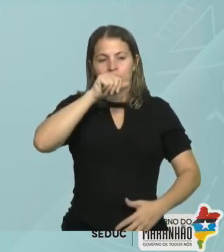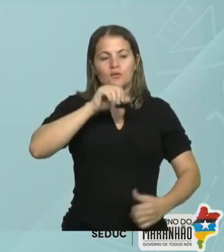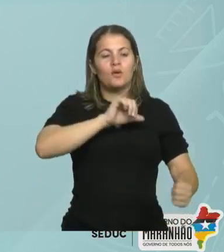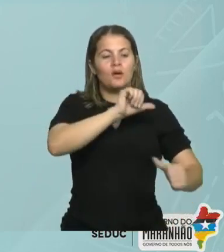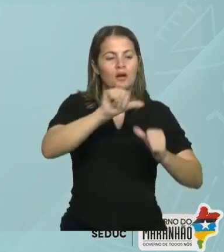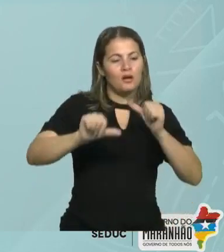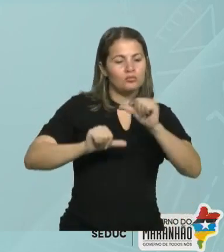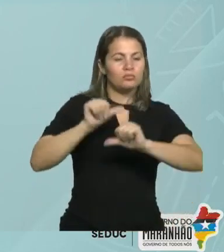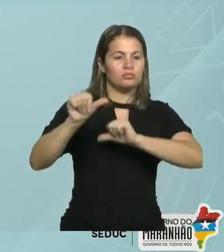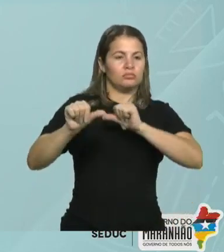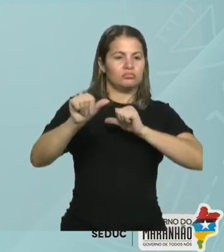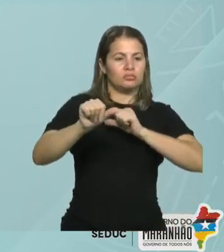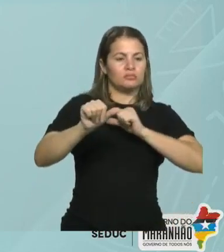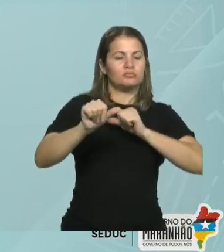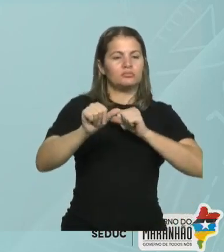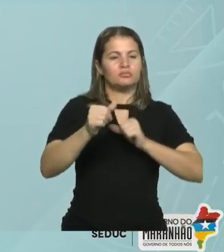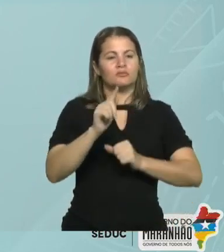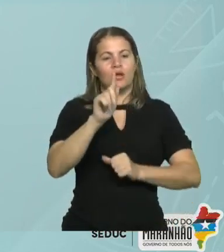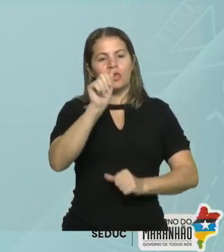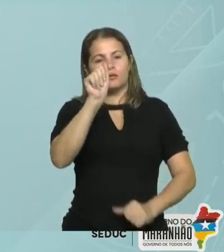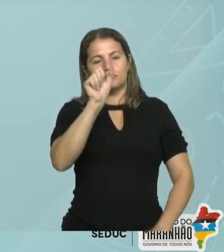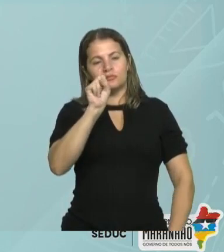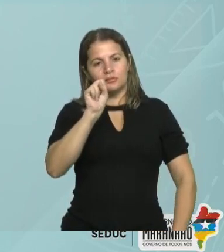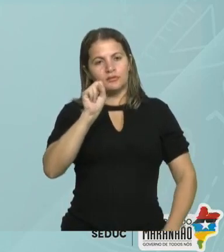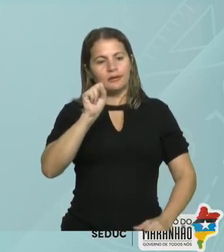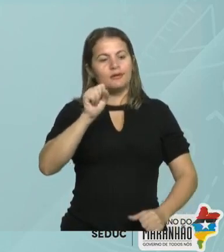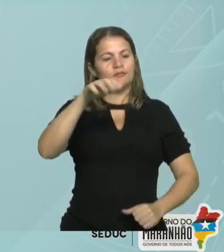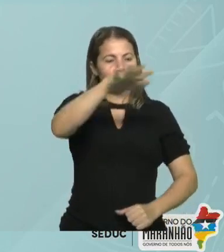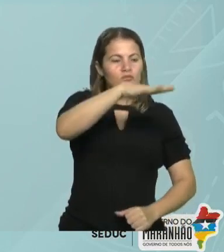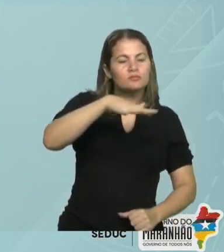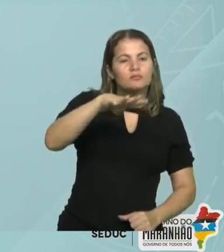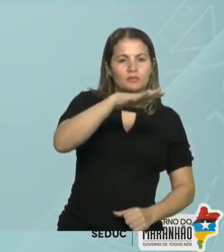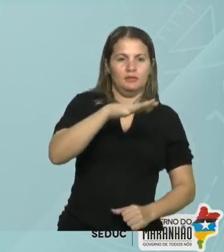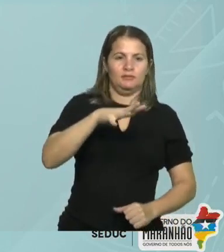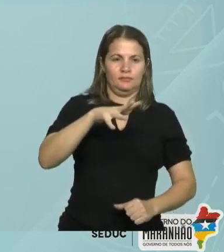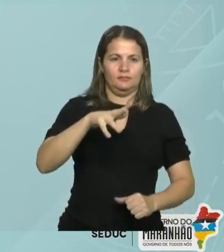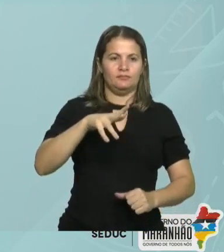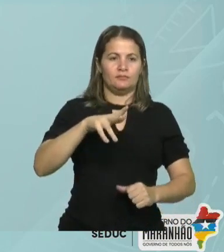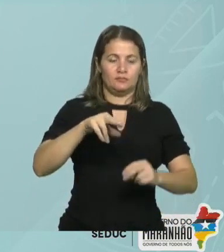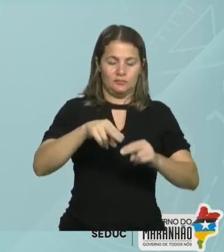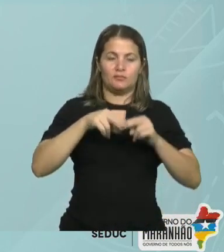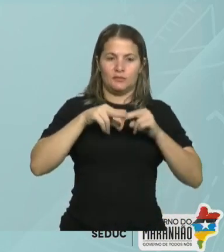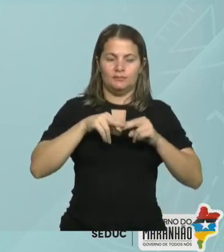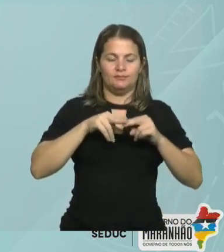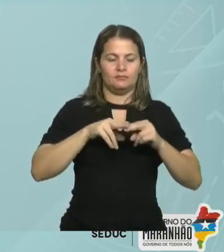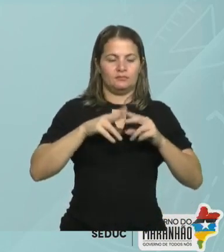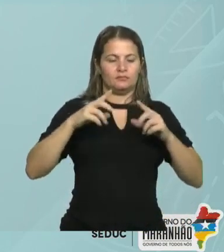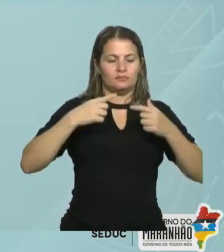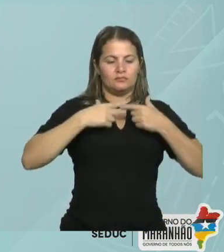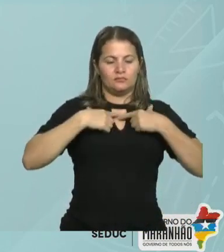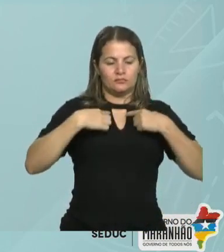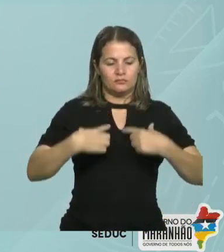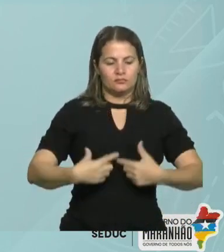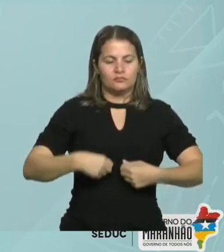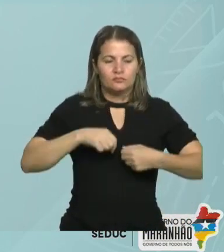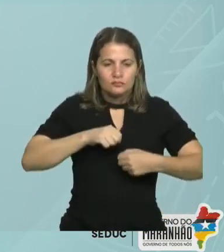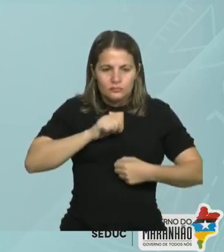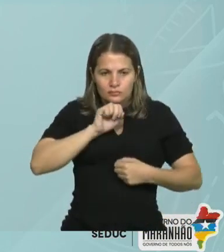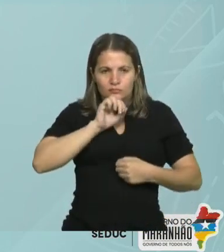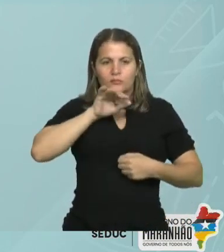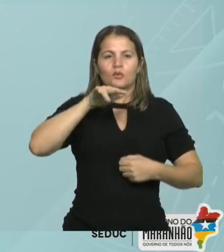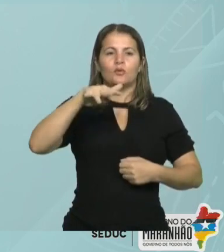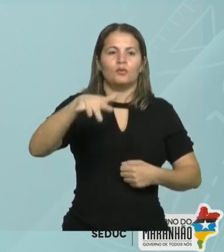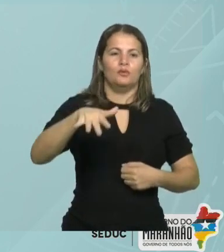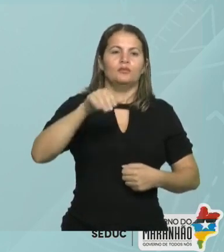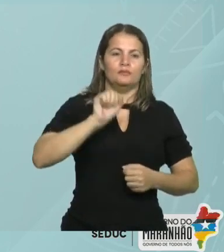Nela, o ar entra e sai dos pulmões graças à contração do diafragma. Considerem as seguintes etapas do processo respiratório